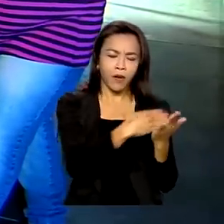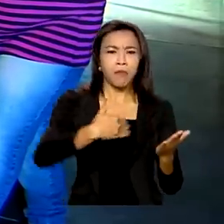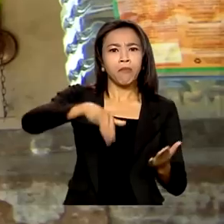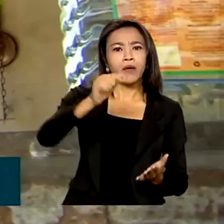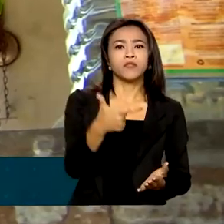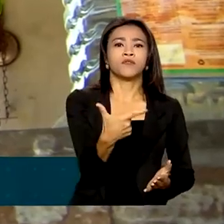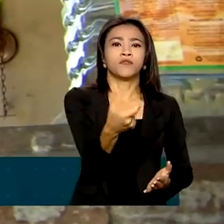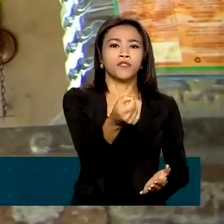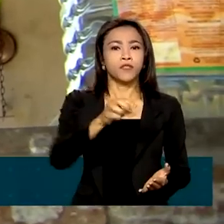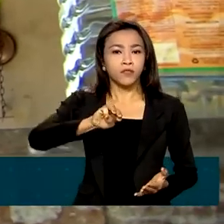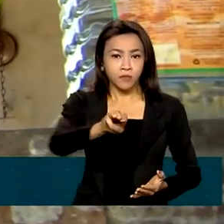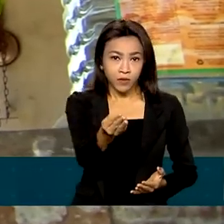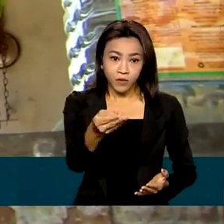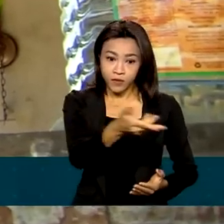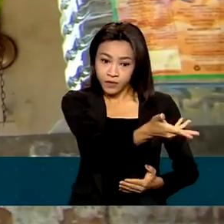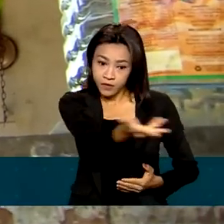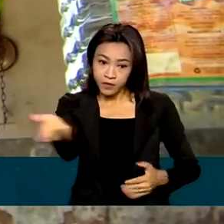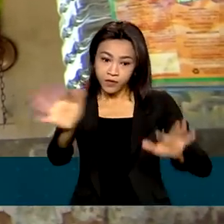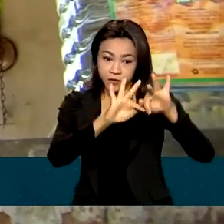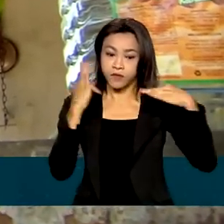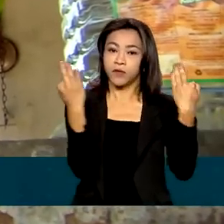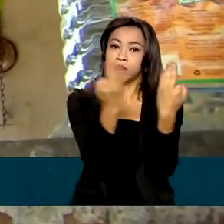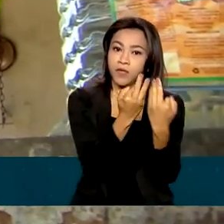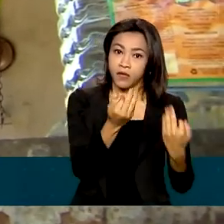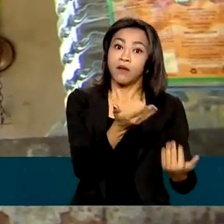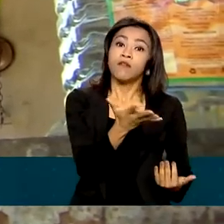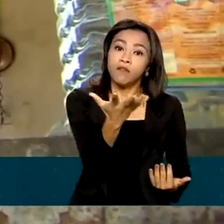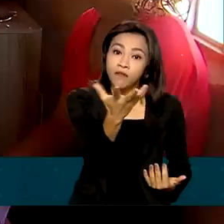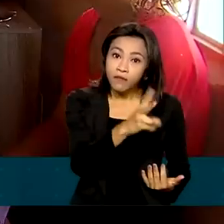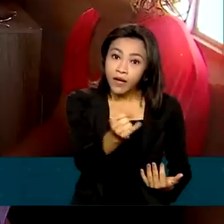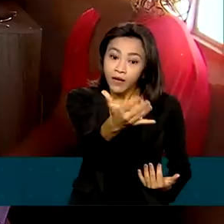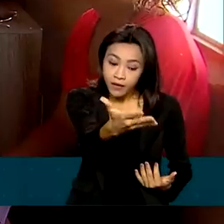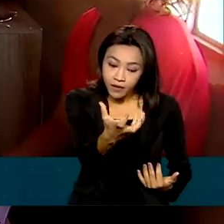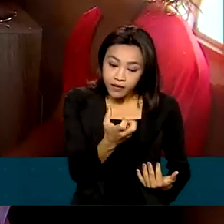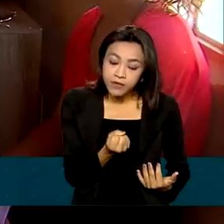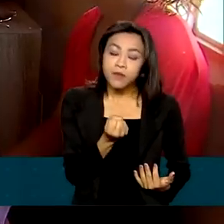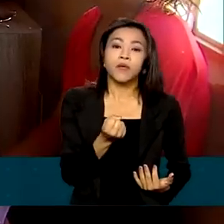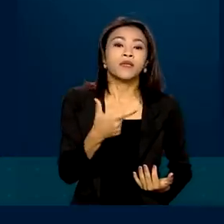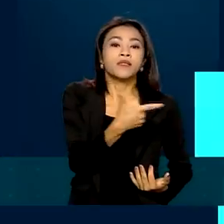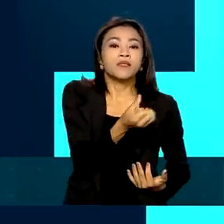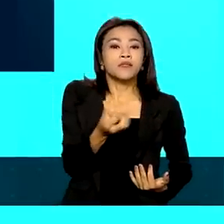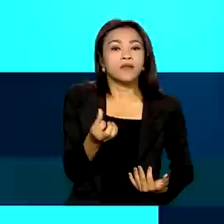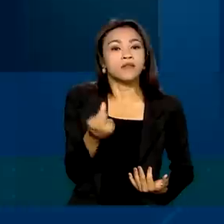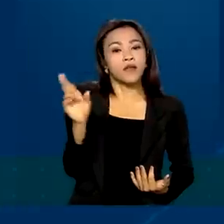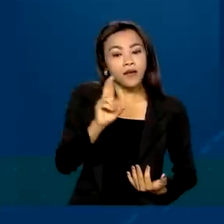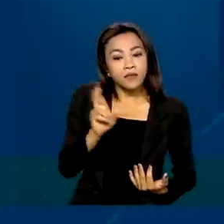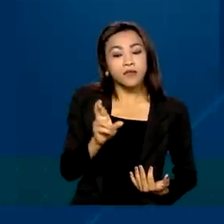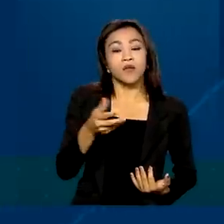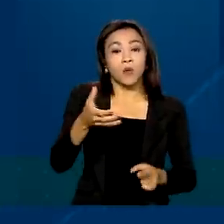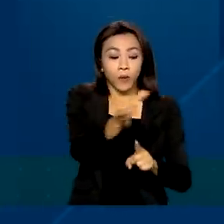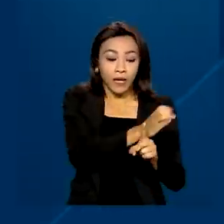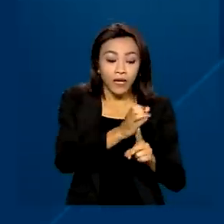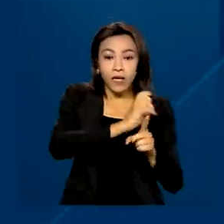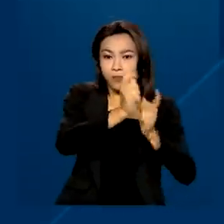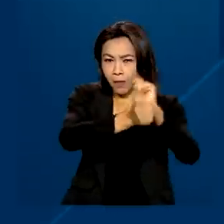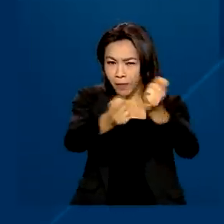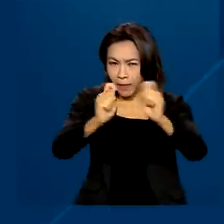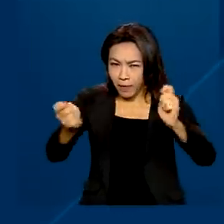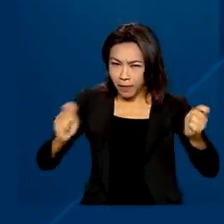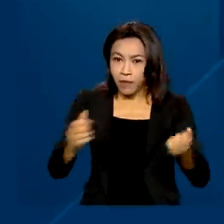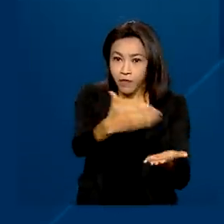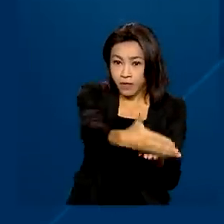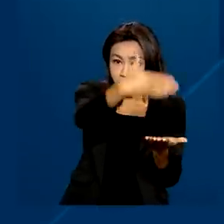de famílias do Auxílio Brasil vão receber o valor mínimo de 600 reais em agosto. O calendário de pagamentos que foi